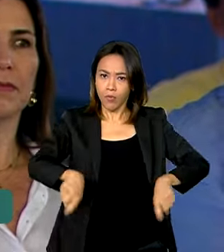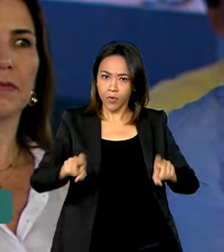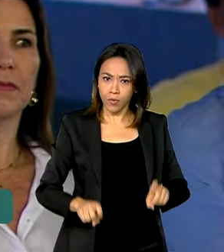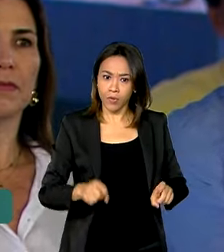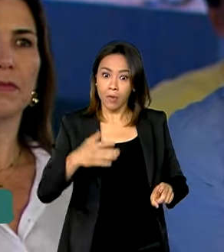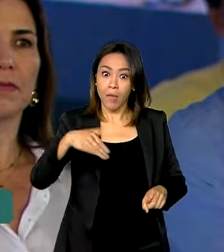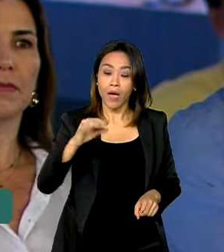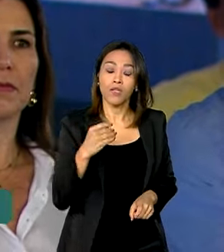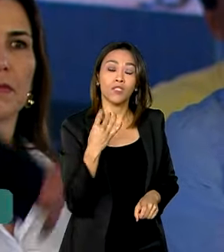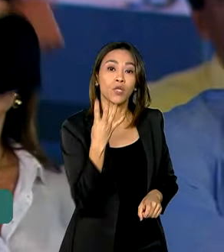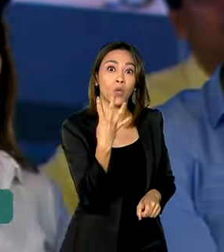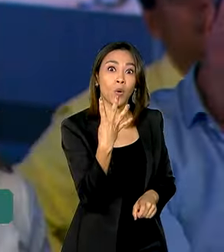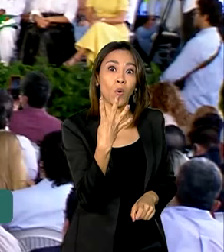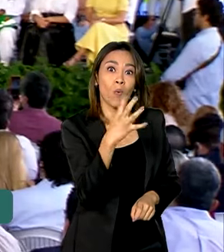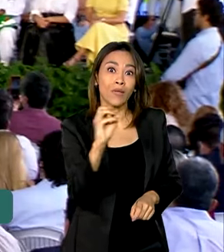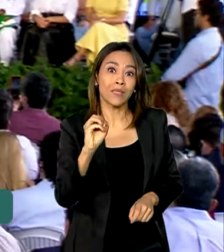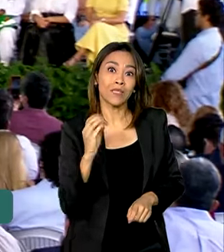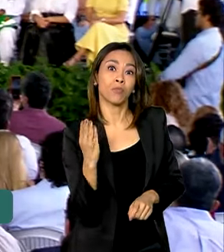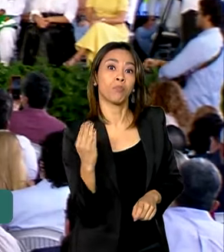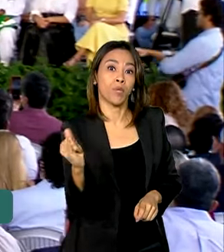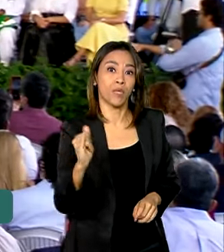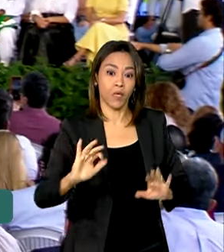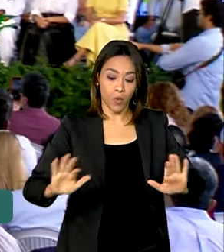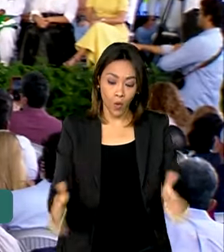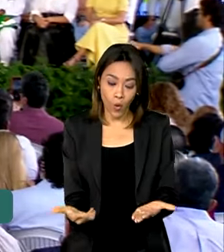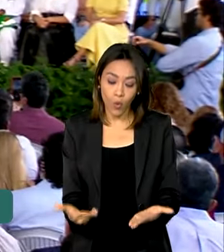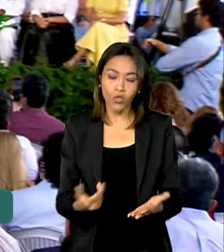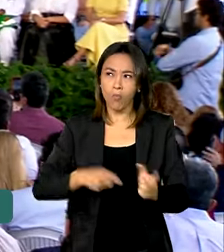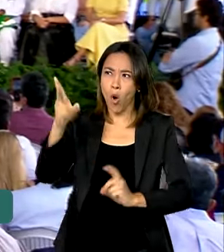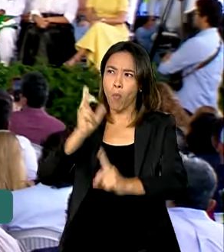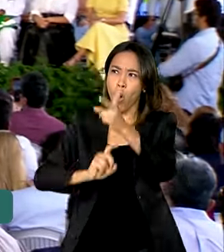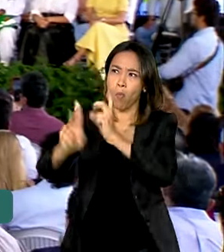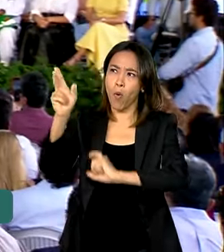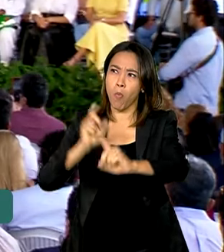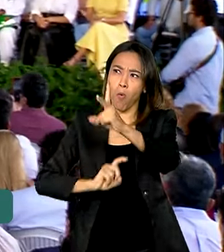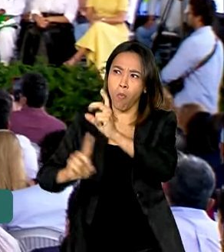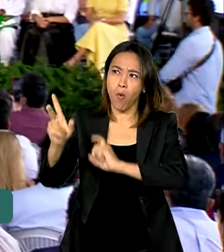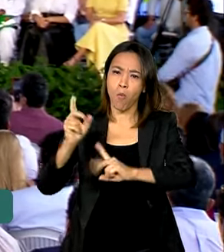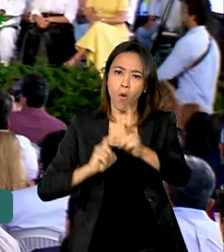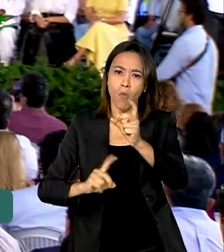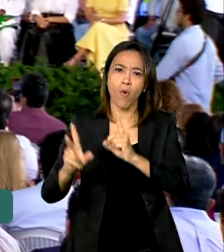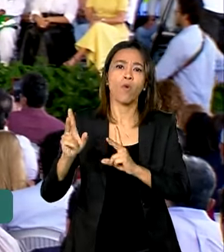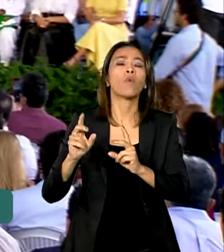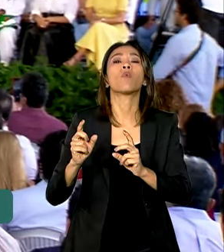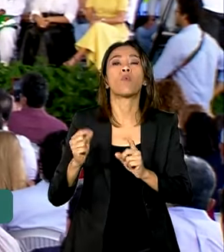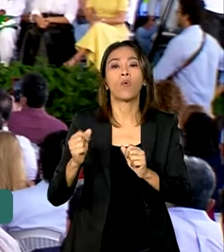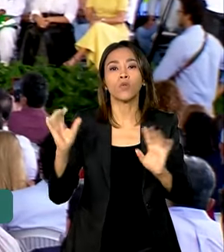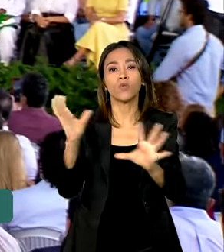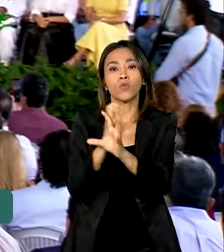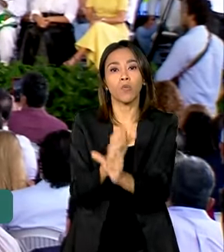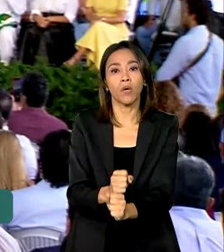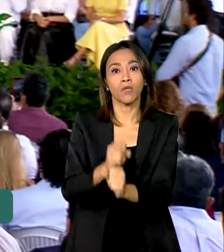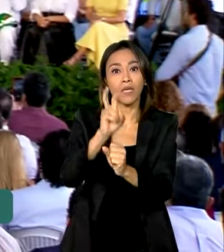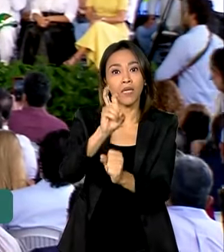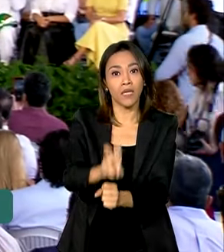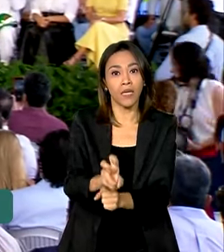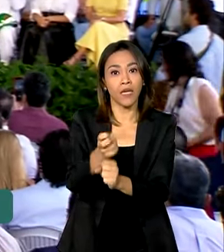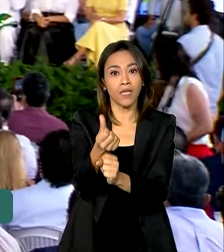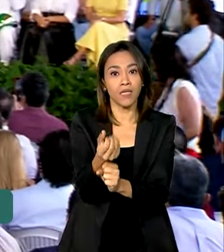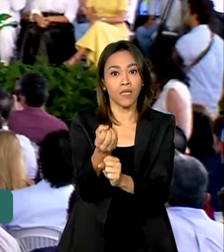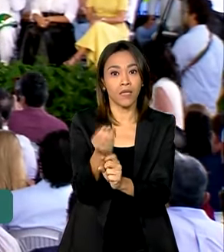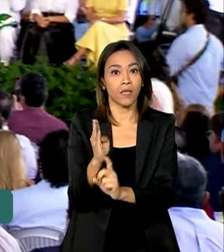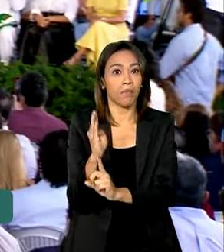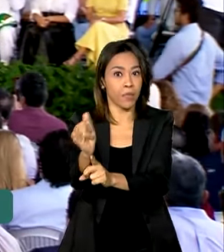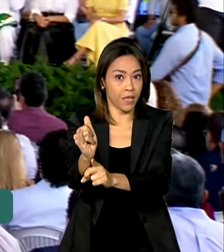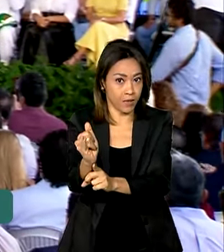bilhões de dólares. Hoje, o nosso fluxo de exportação e importação já ultrapassa 560 bilhões de